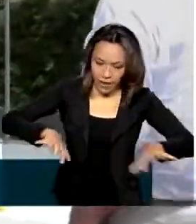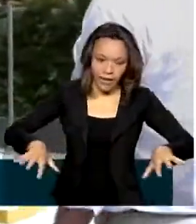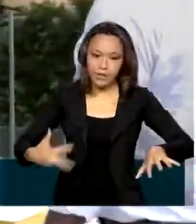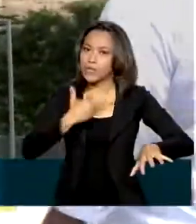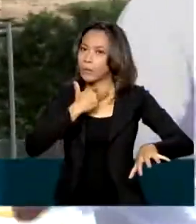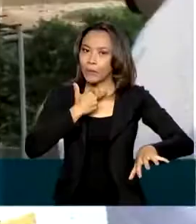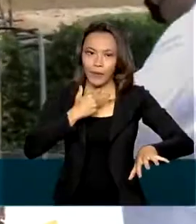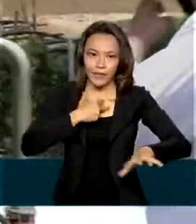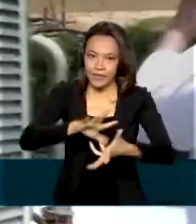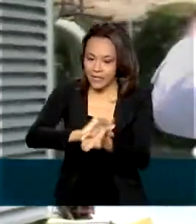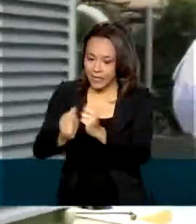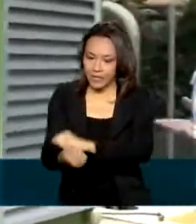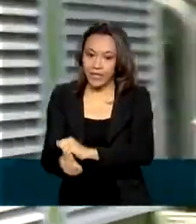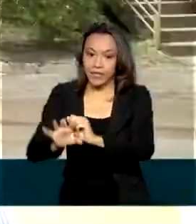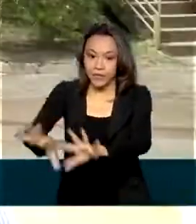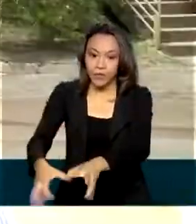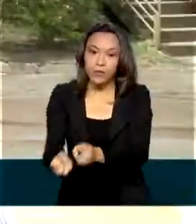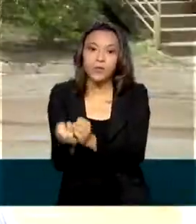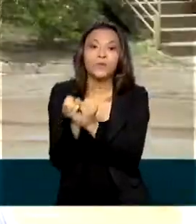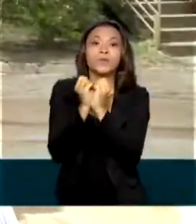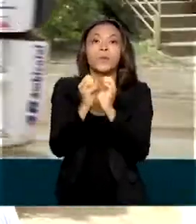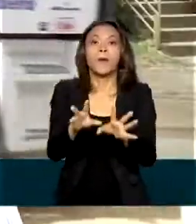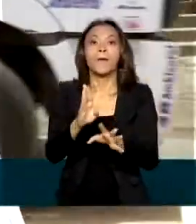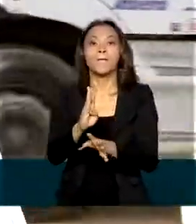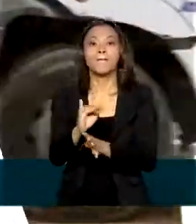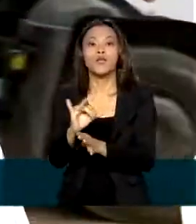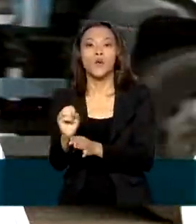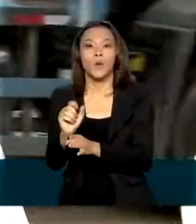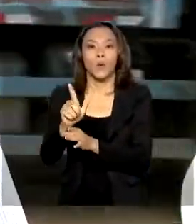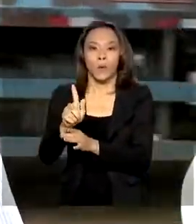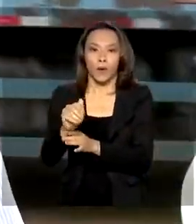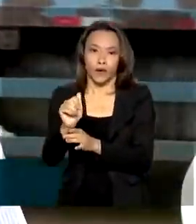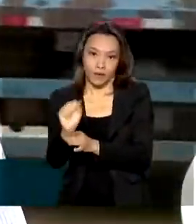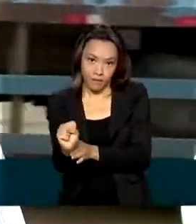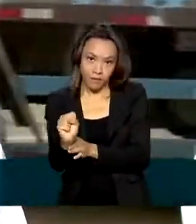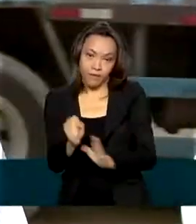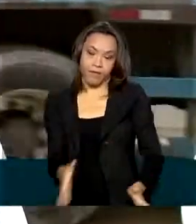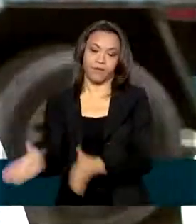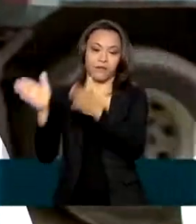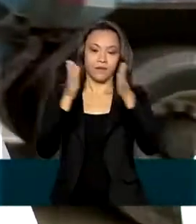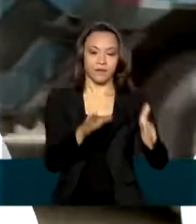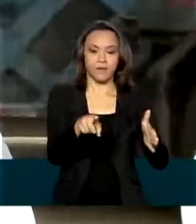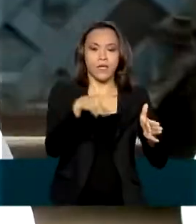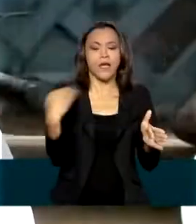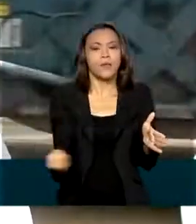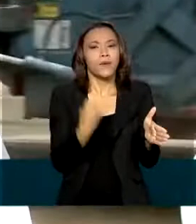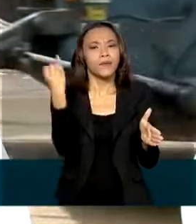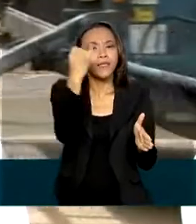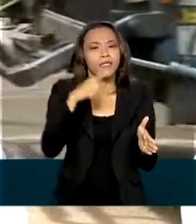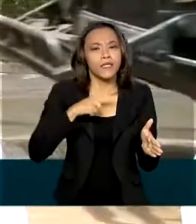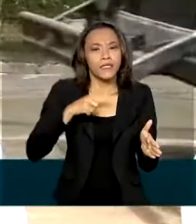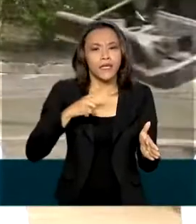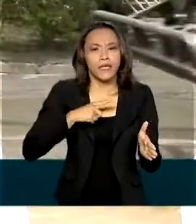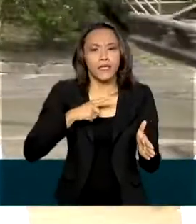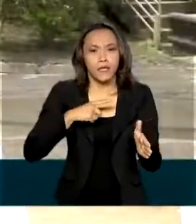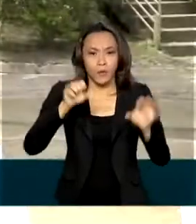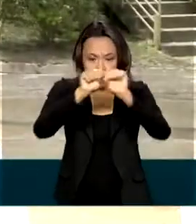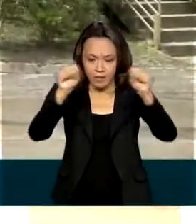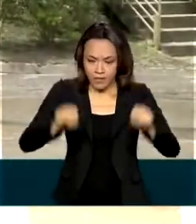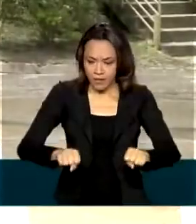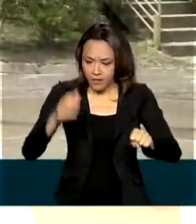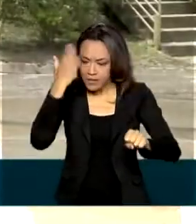reciclado vira biogás. Mostrando como é viável ter um sistema que separa os produtos que têm